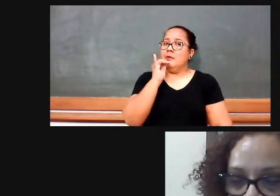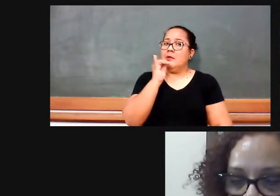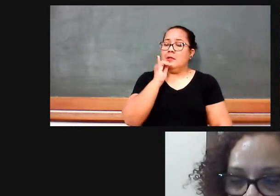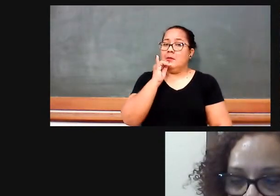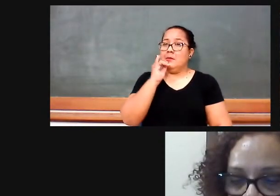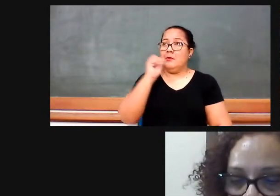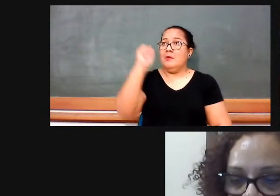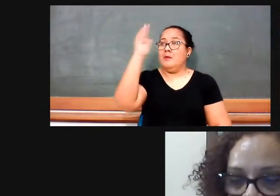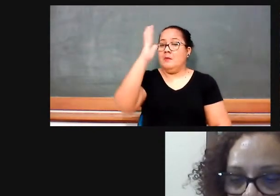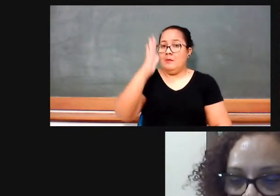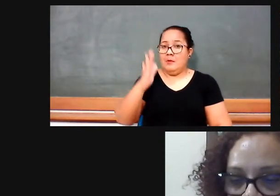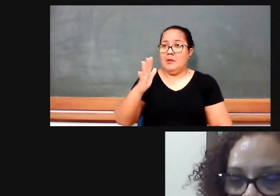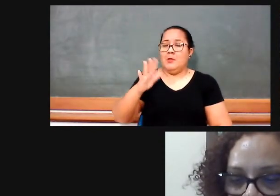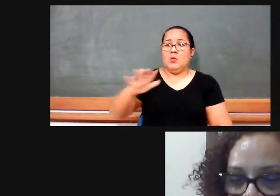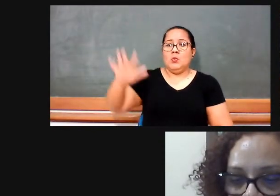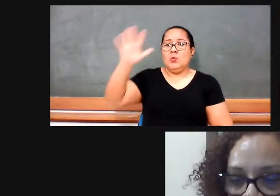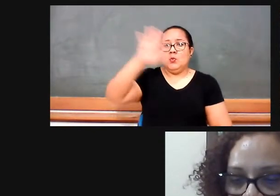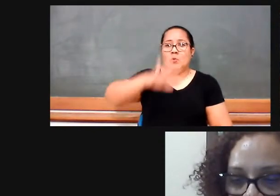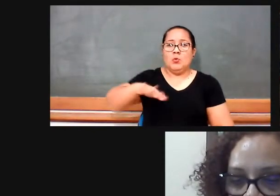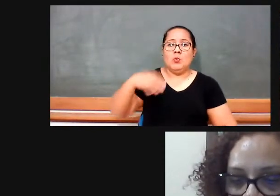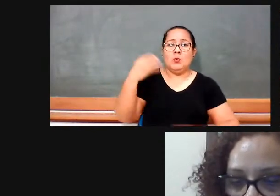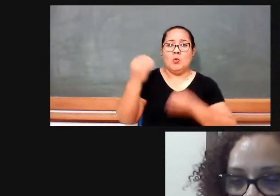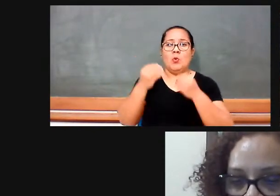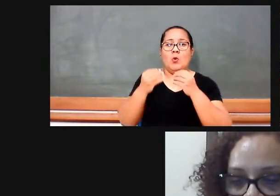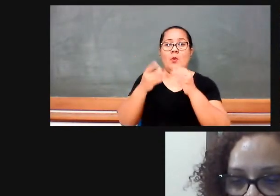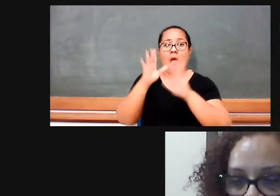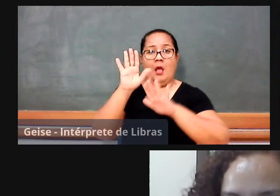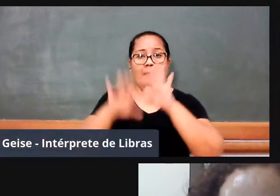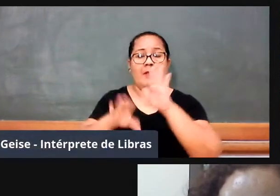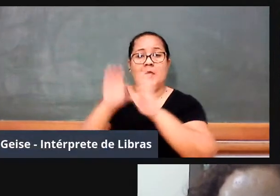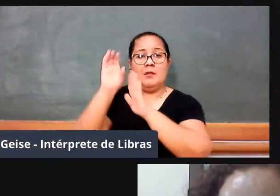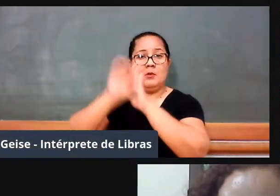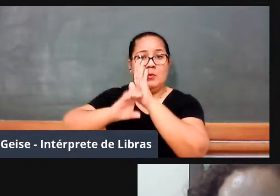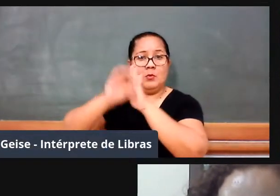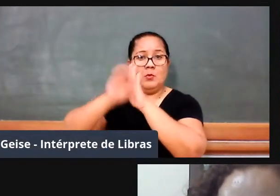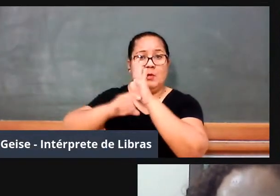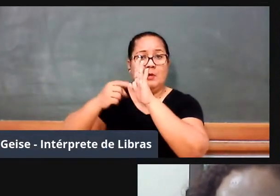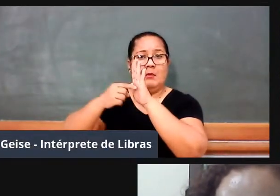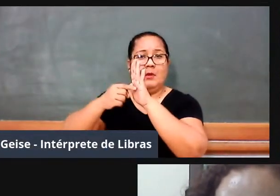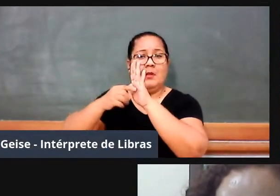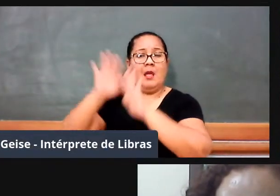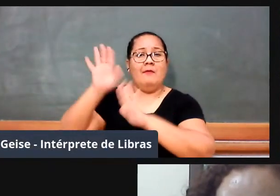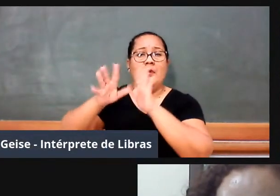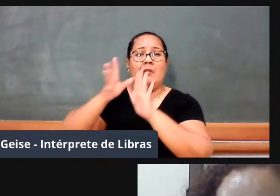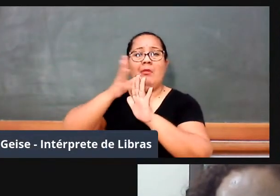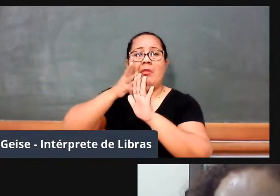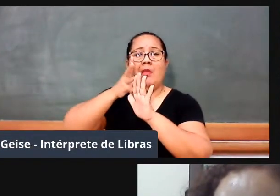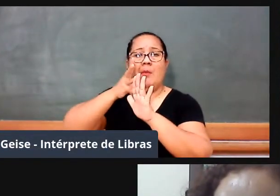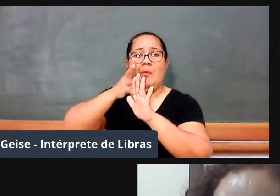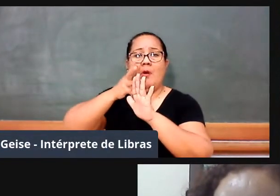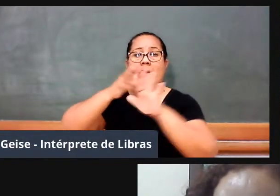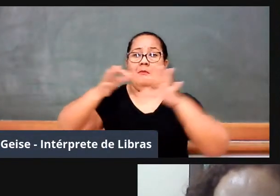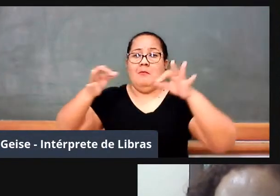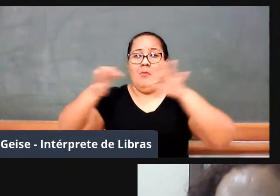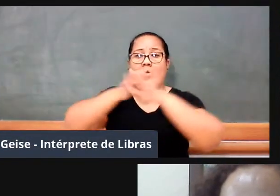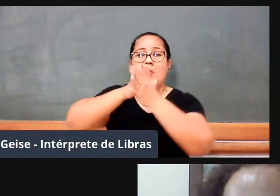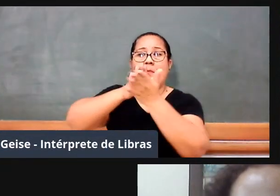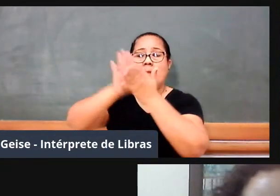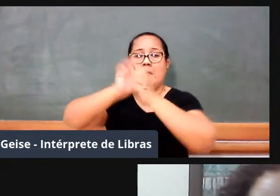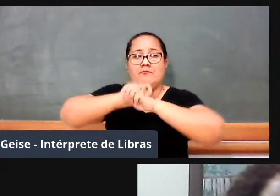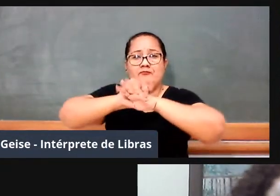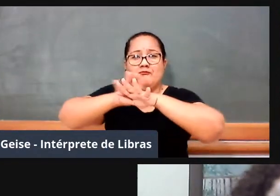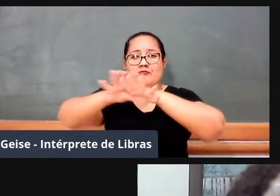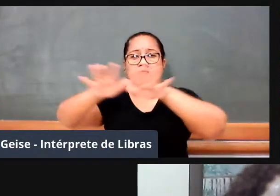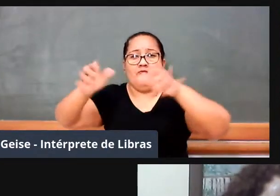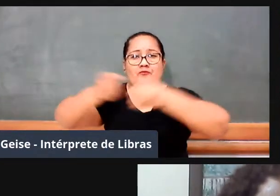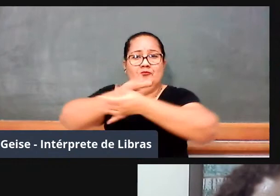de promulgar currículos, de publicar currículos e depois de publicados a gente